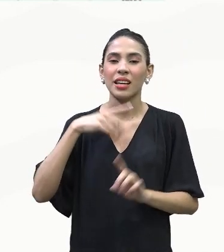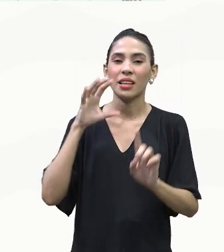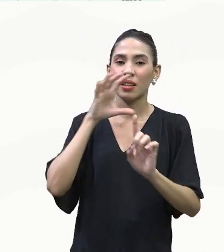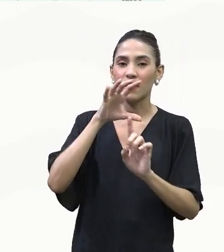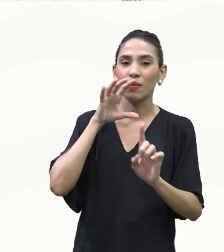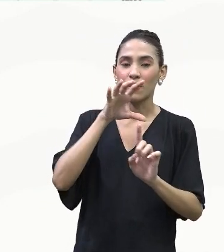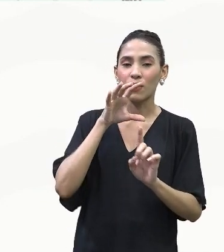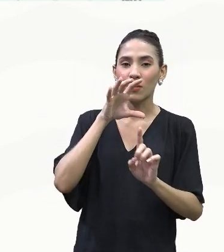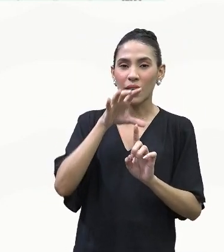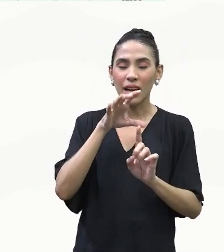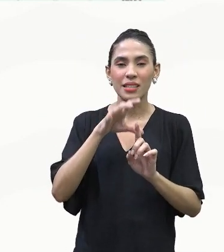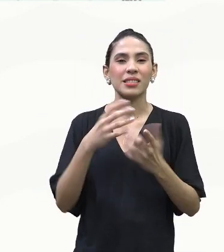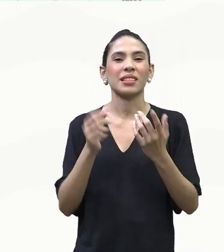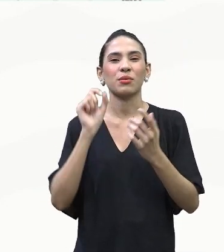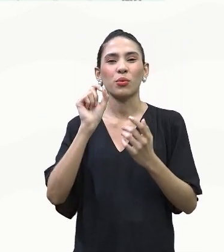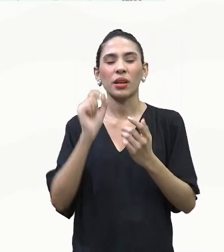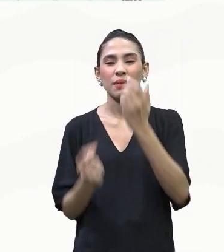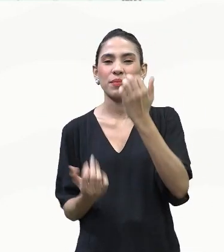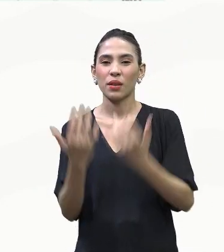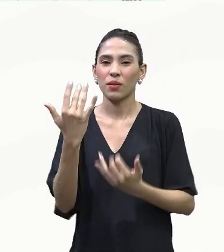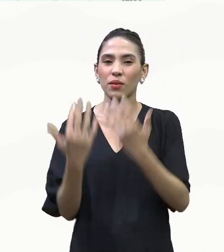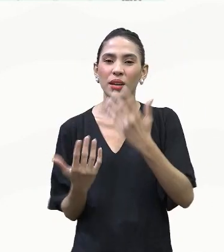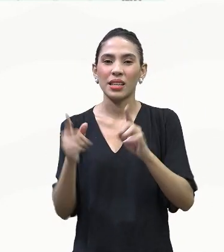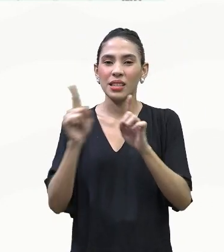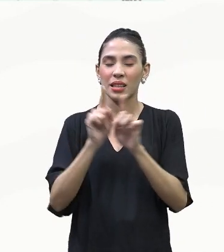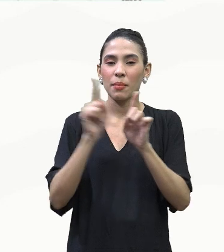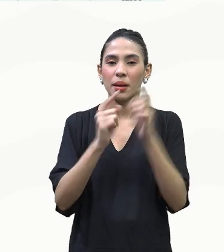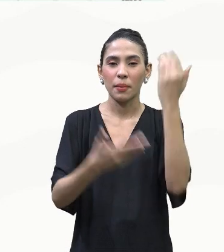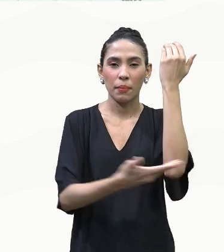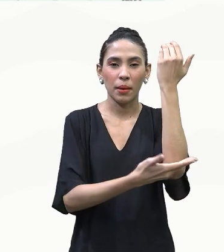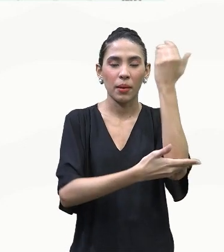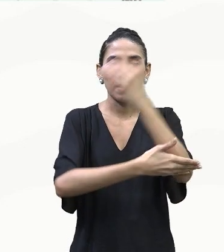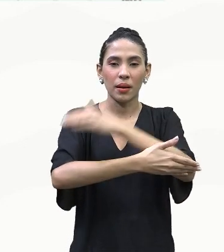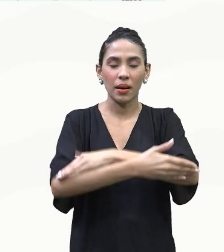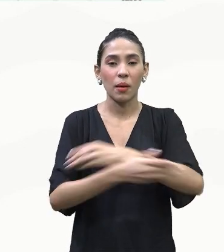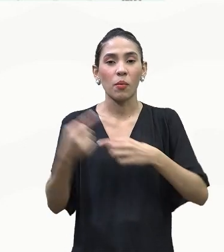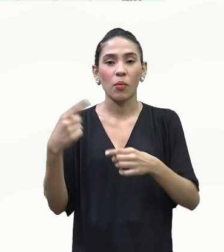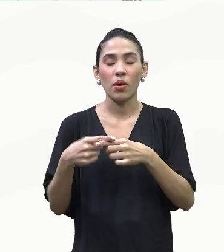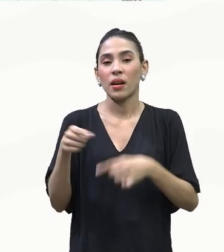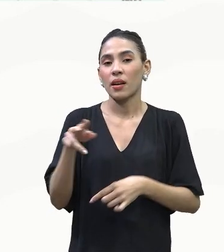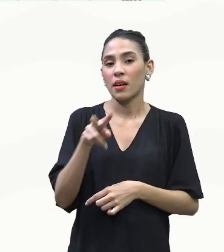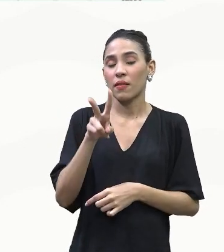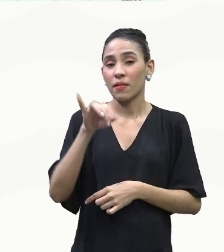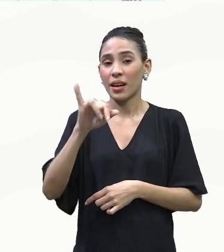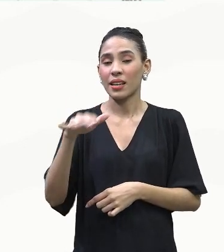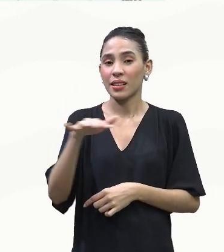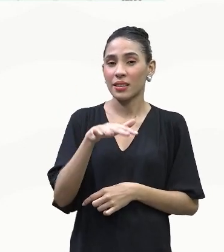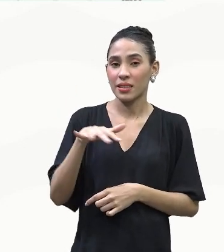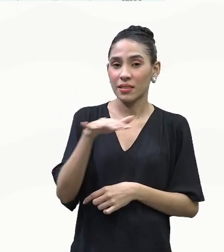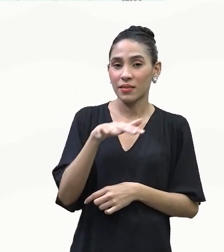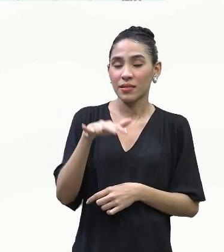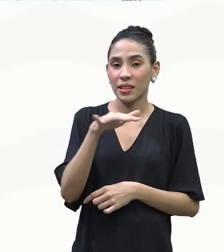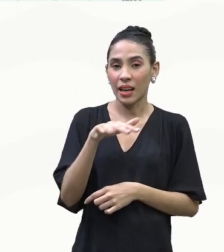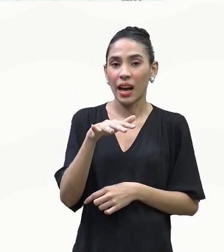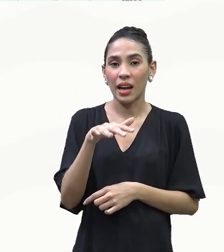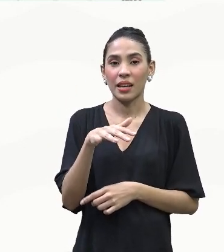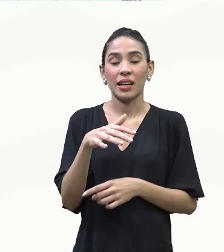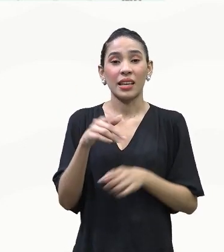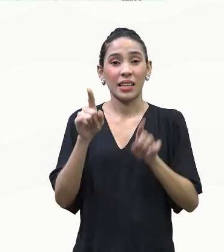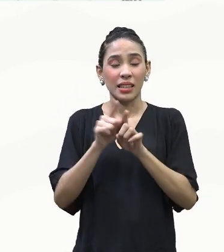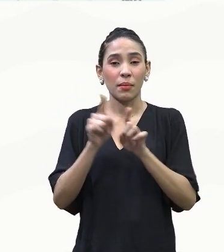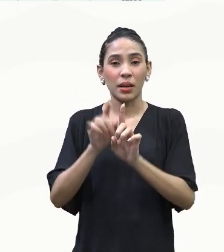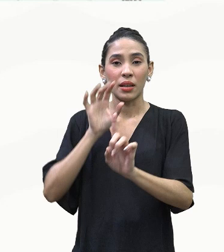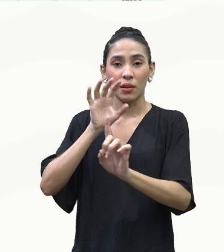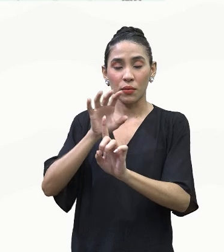grandes queimadas, grandes áreas de desmatamento, porque ali a gente vai vendo com que essas atividades